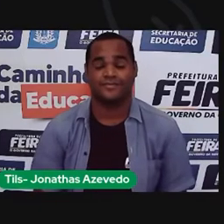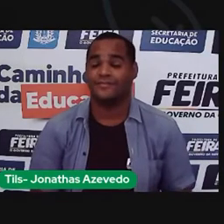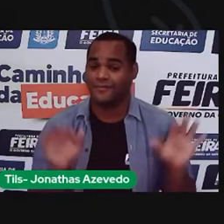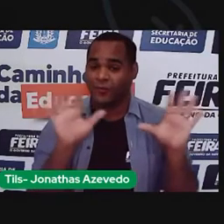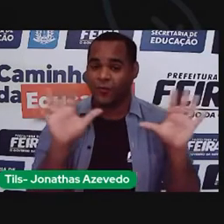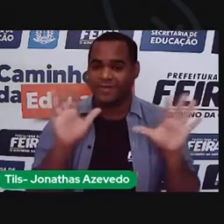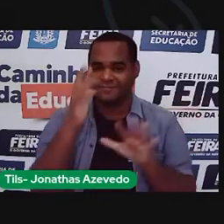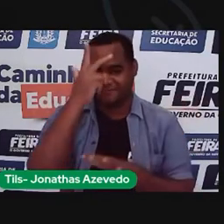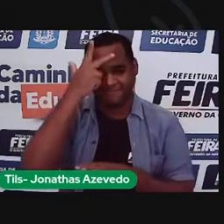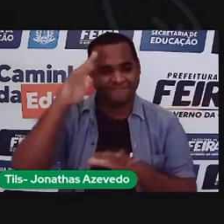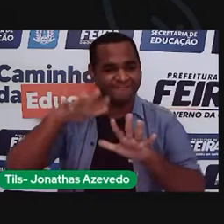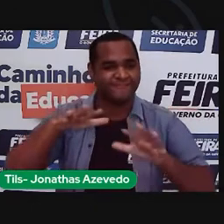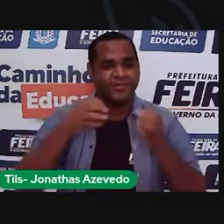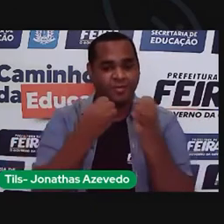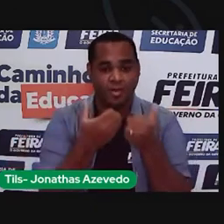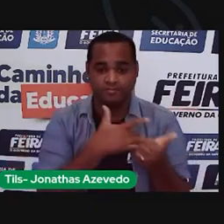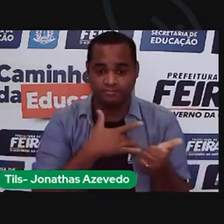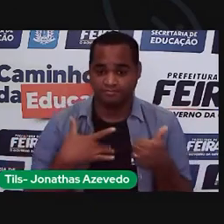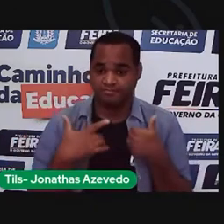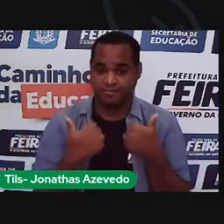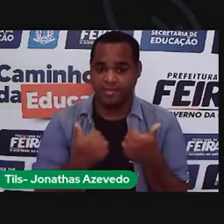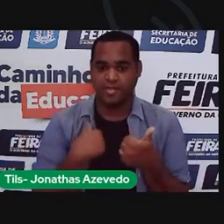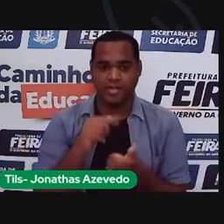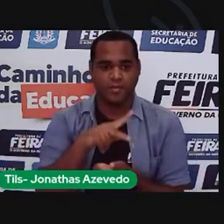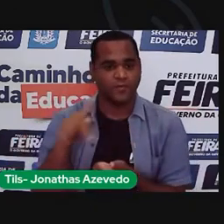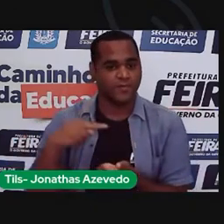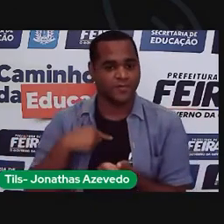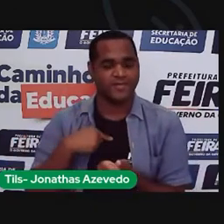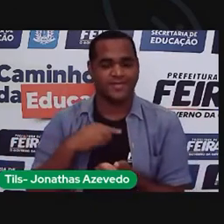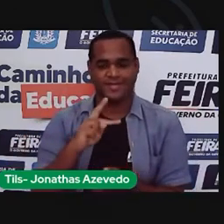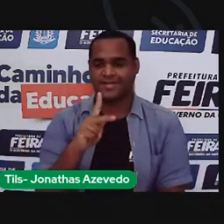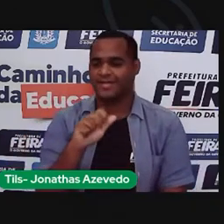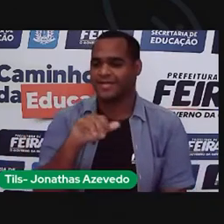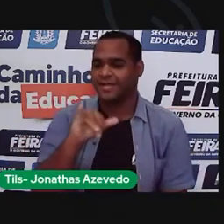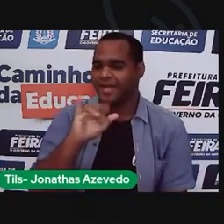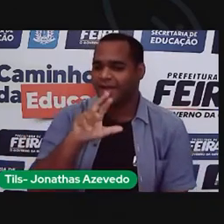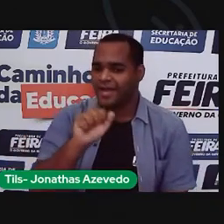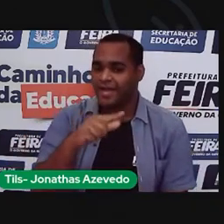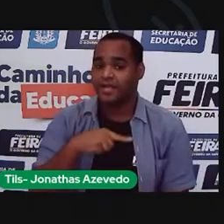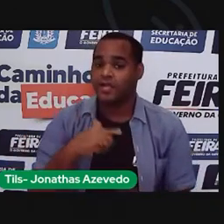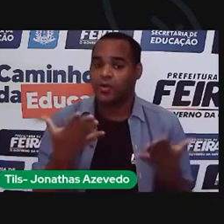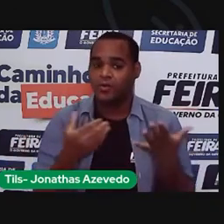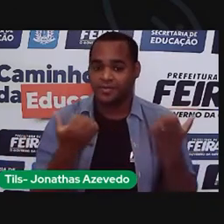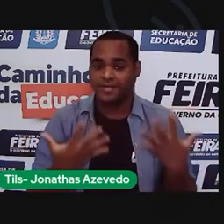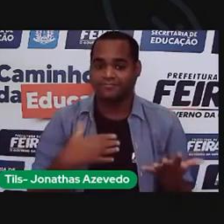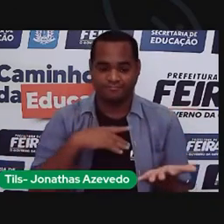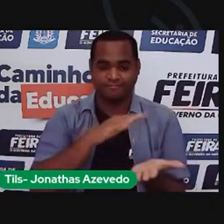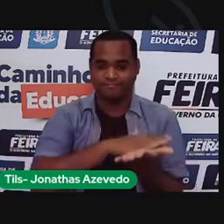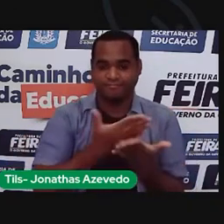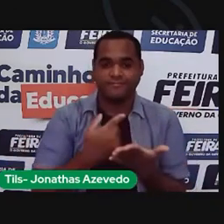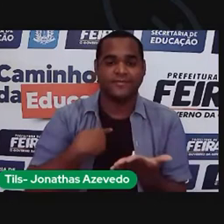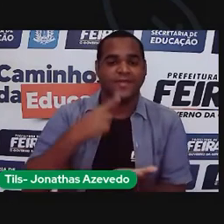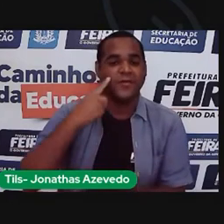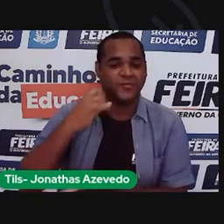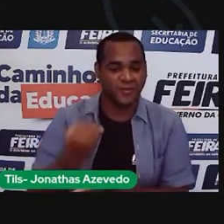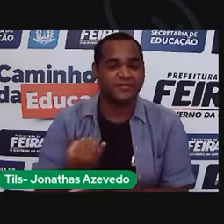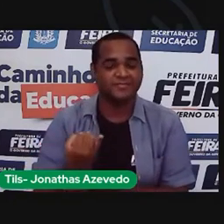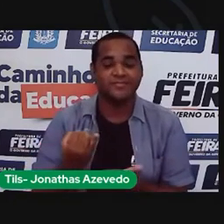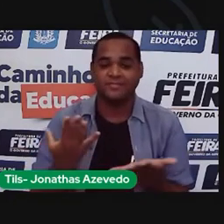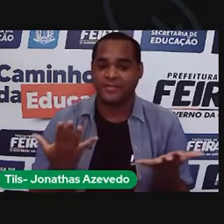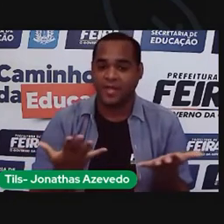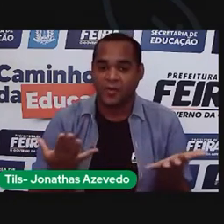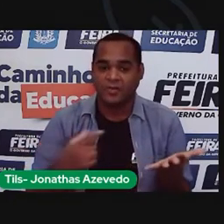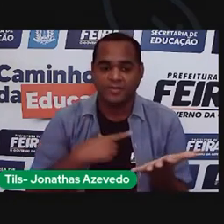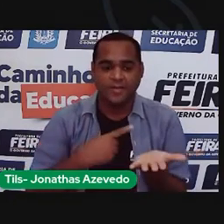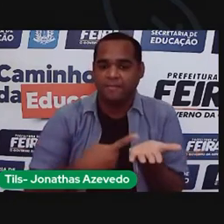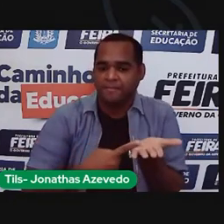Olá pessoal, tudo bem com vocês? Eu sou a professora Tayhara Santos de Ciências. Hoje a gente tem o nosso intérprete aqui, o Jonatas. Eu sou